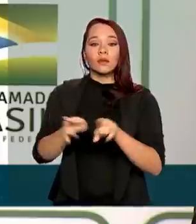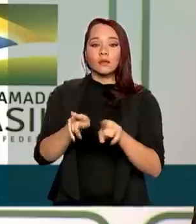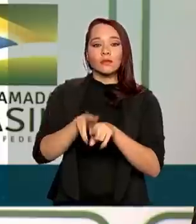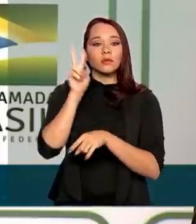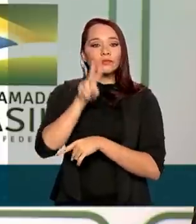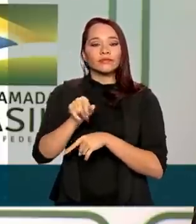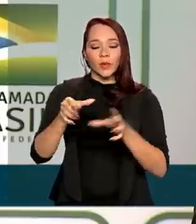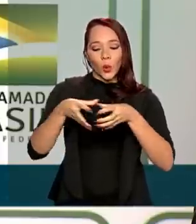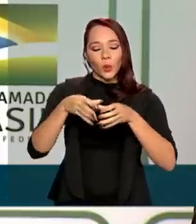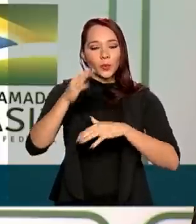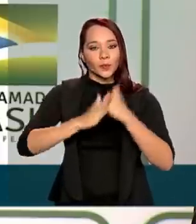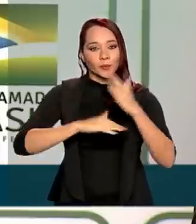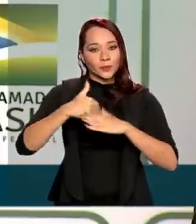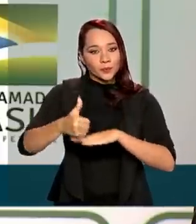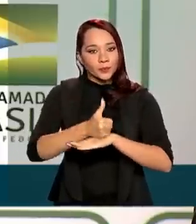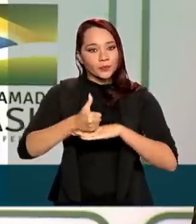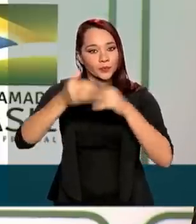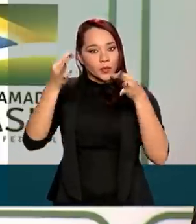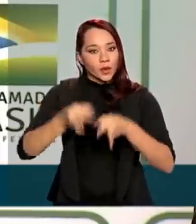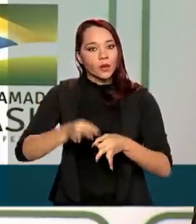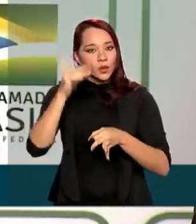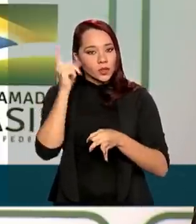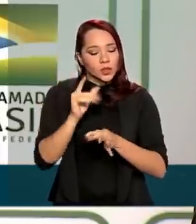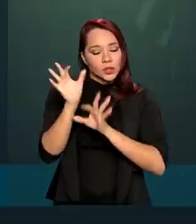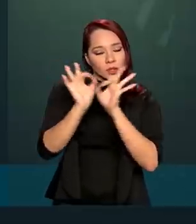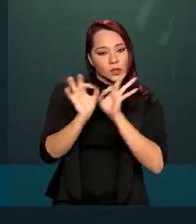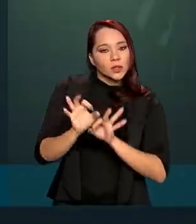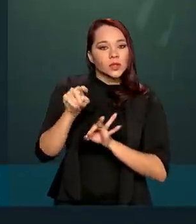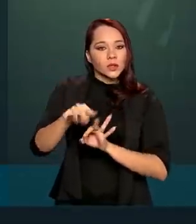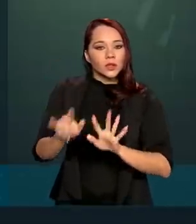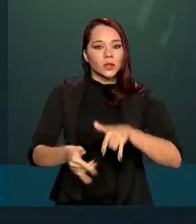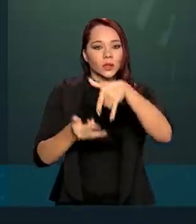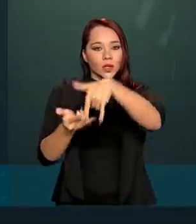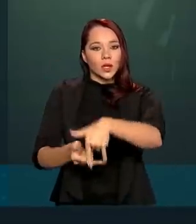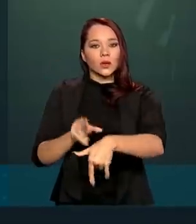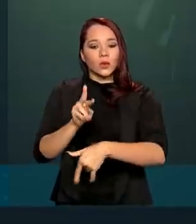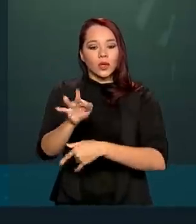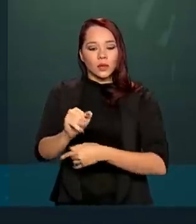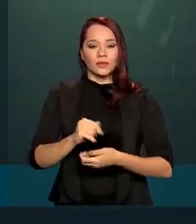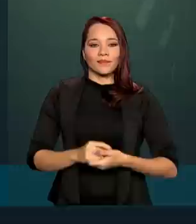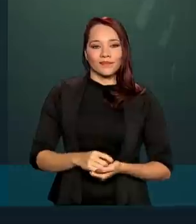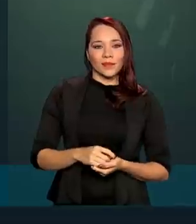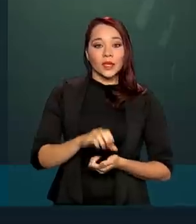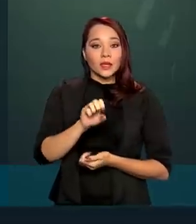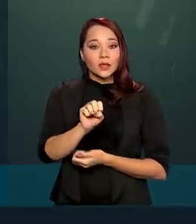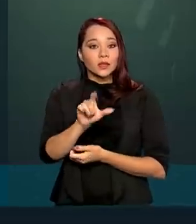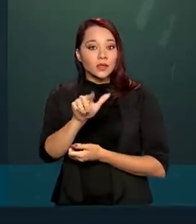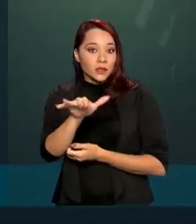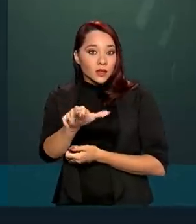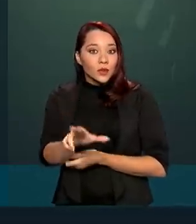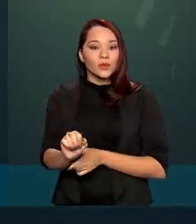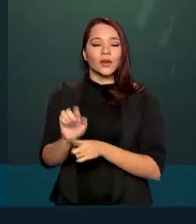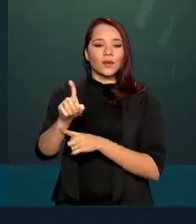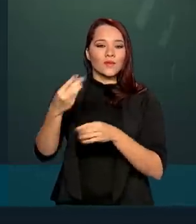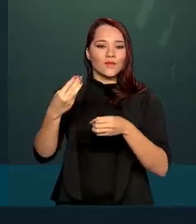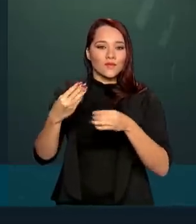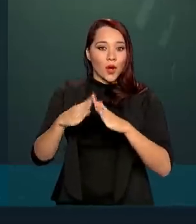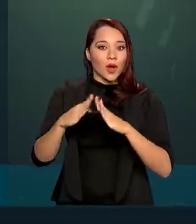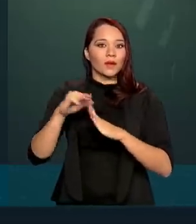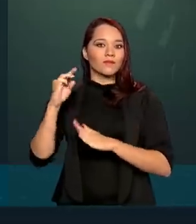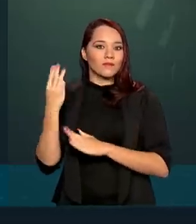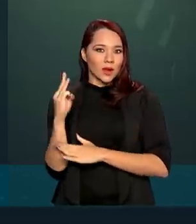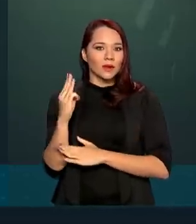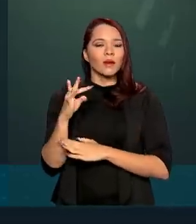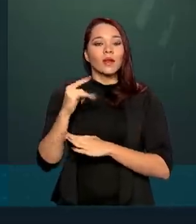equipes de profissionais habilitados para poder operar esse leito. Silvia Martins mora em São Luís, Maranhão. Ela venceu a Covid